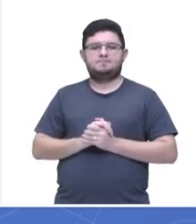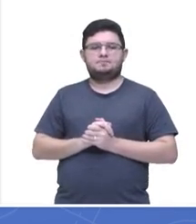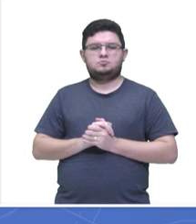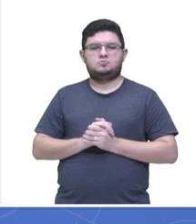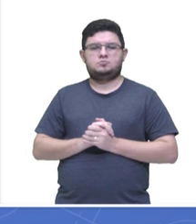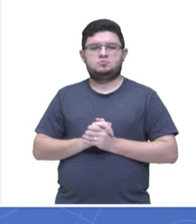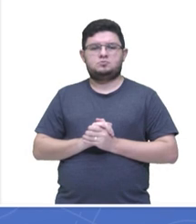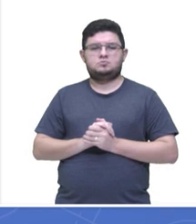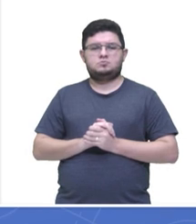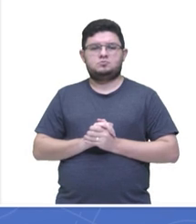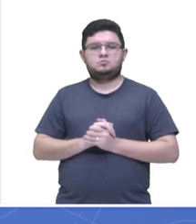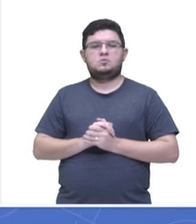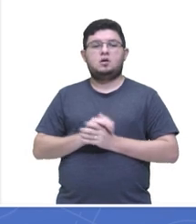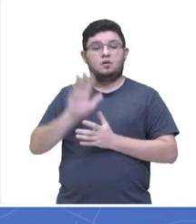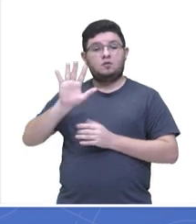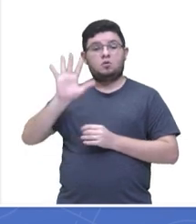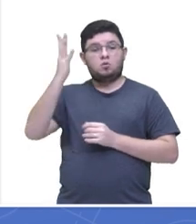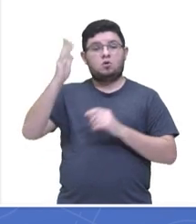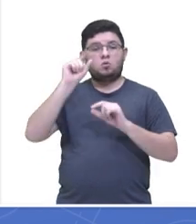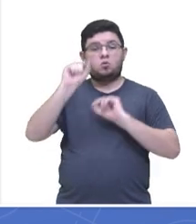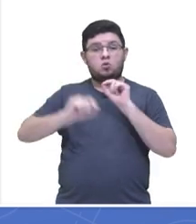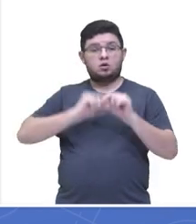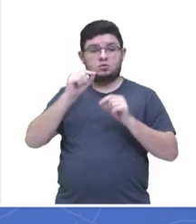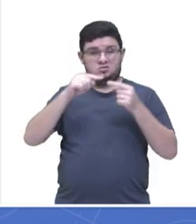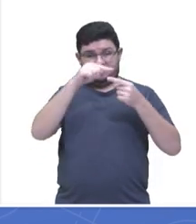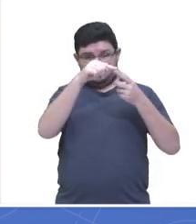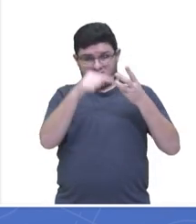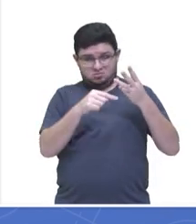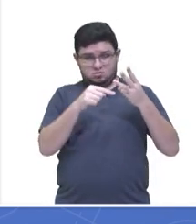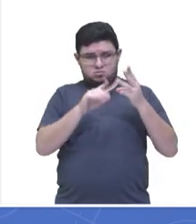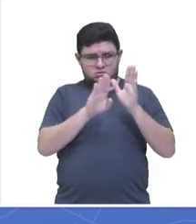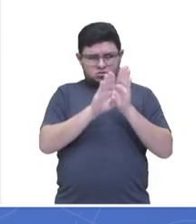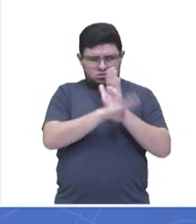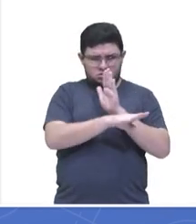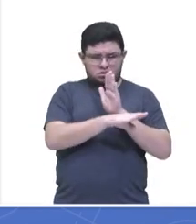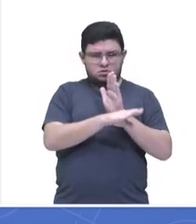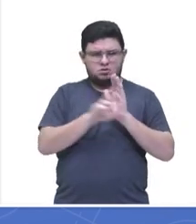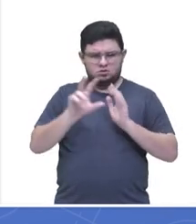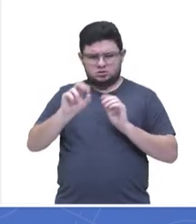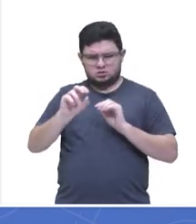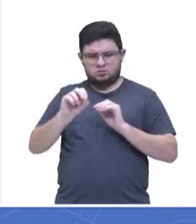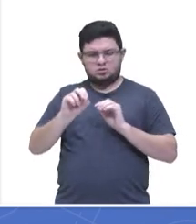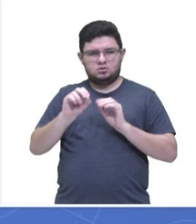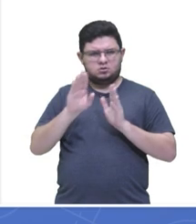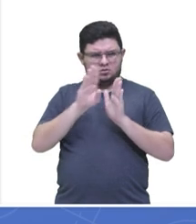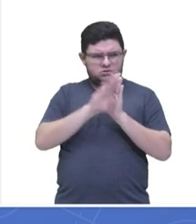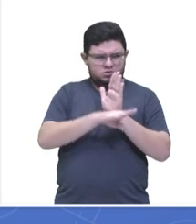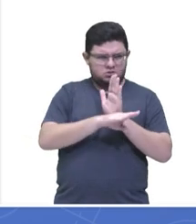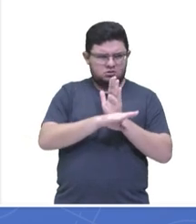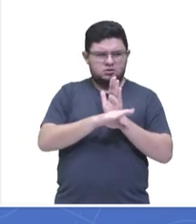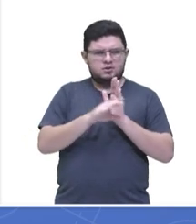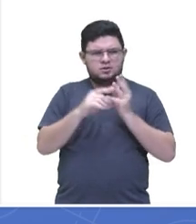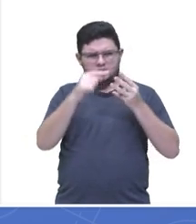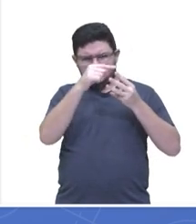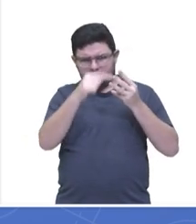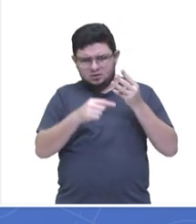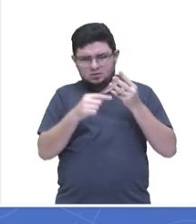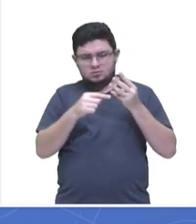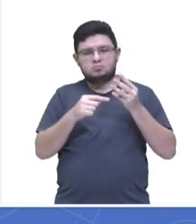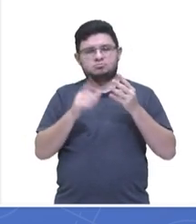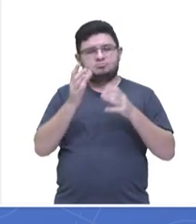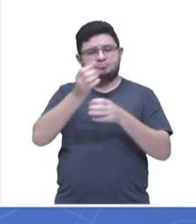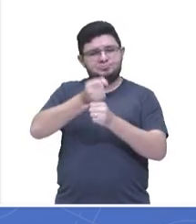onde, logicamente, se eu estou tirando 3 de um total de 50, vão me sobrar 47.